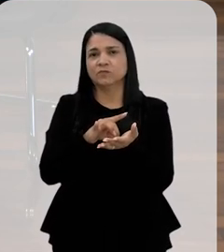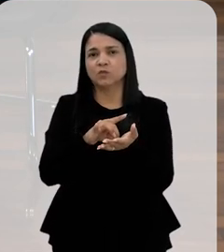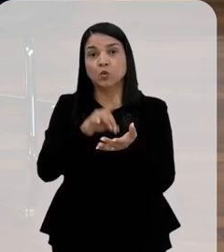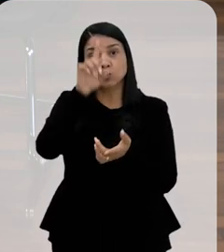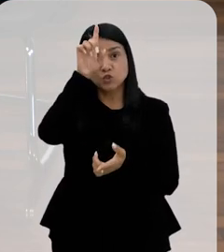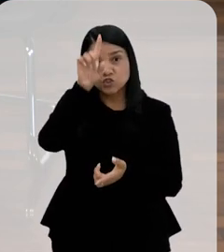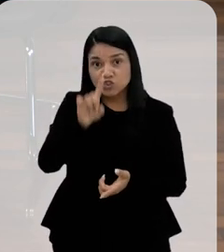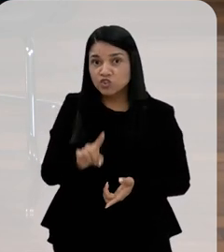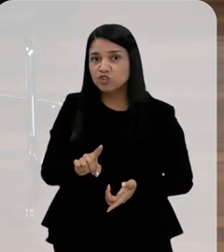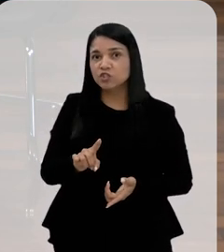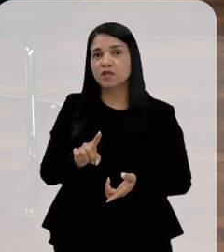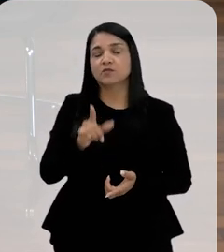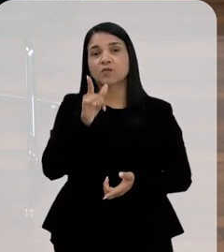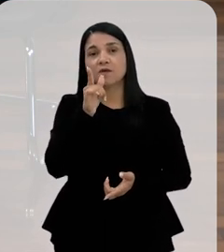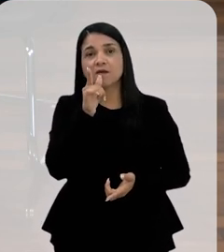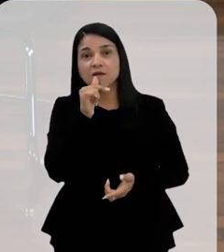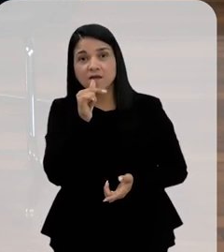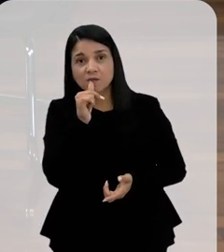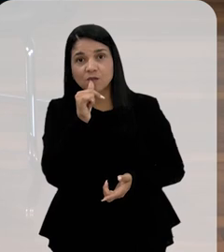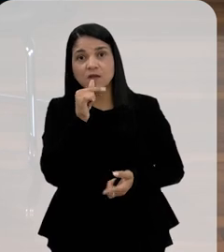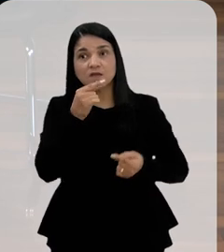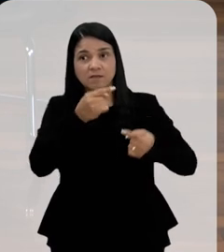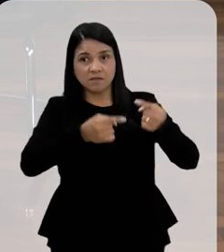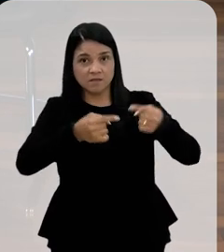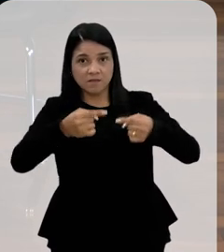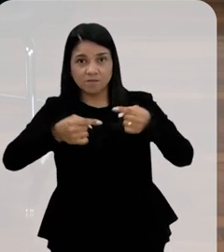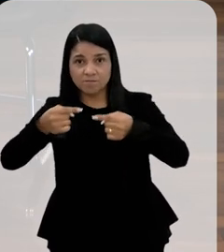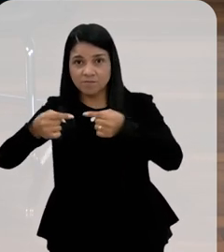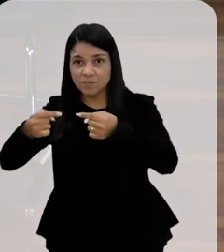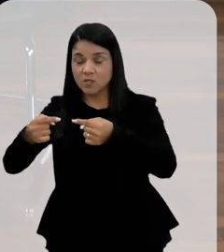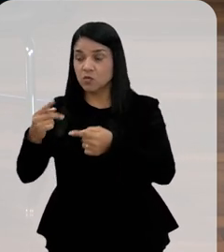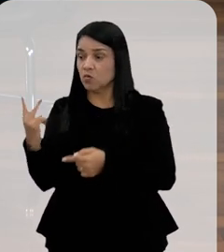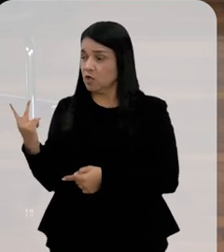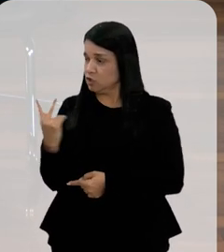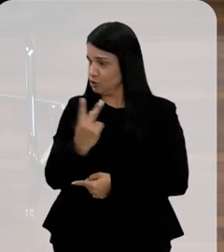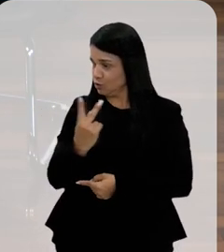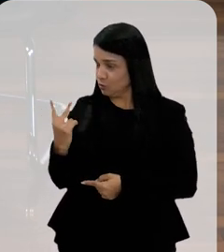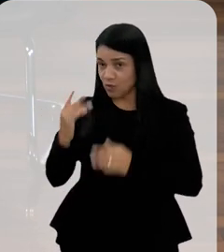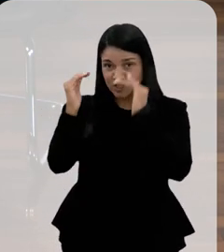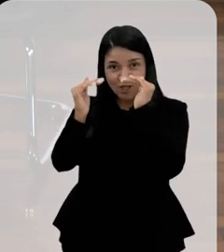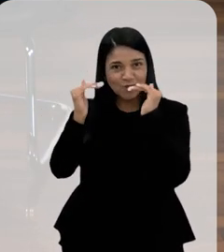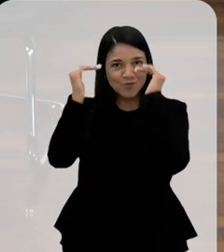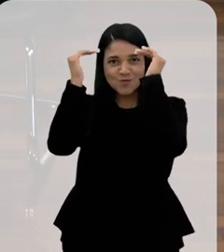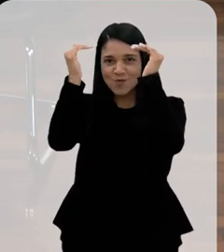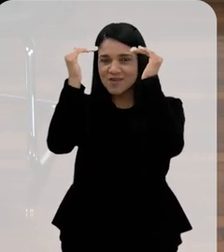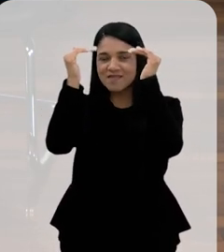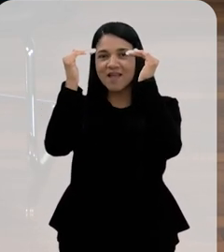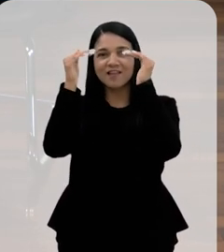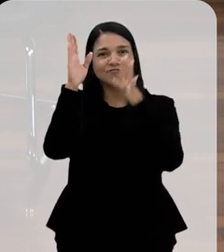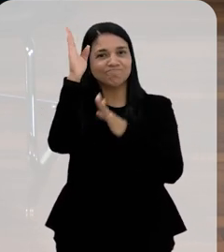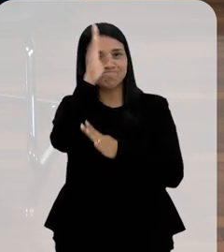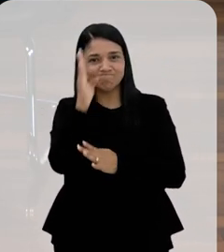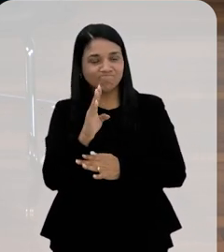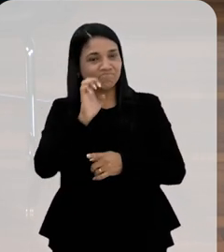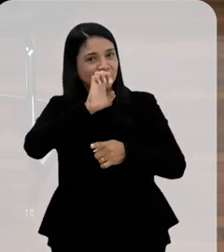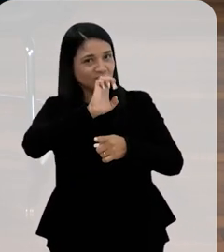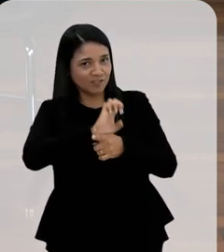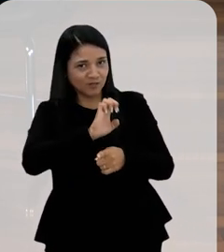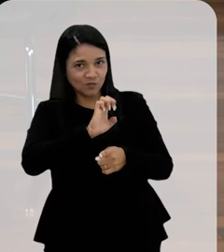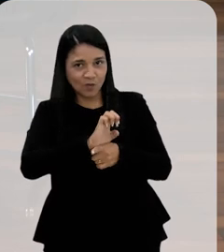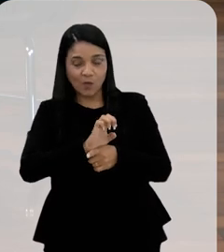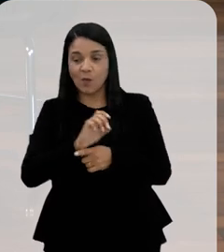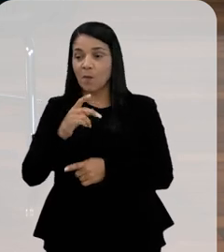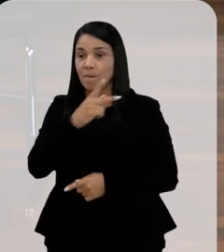lógico desse direito, que é o direito à água, e que nós estamos debatendo aqui com as duas maiores autoridades em nível nacional e